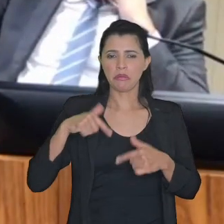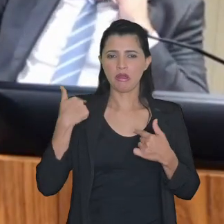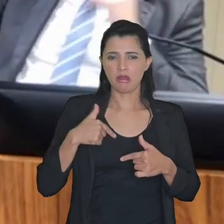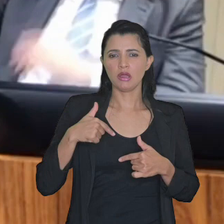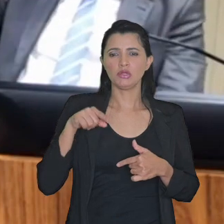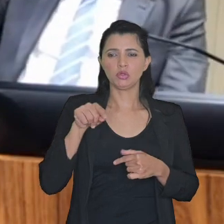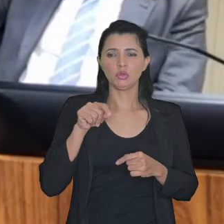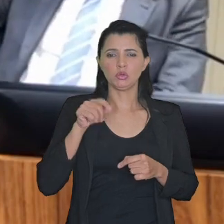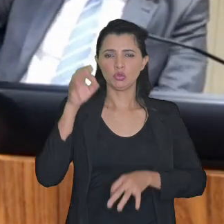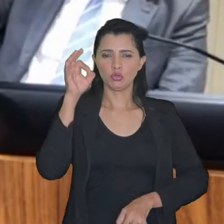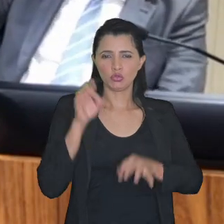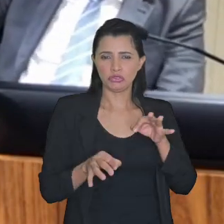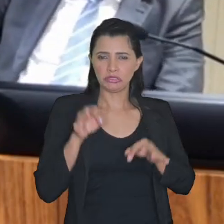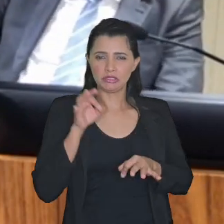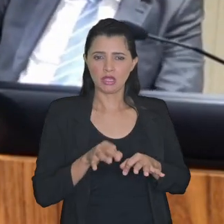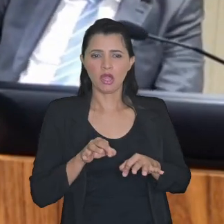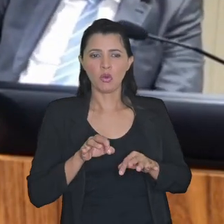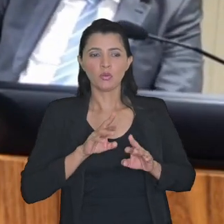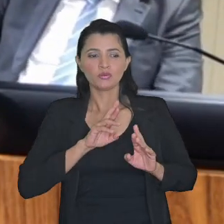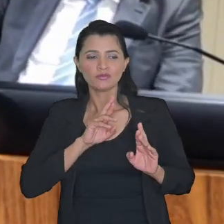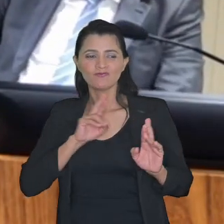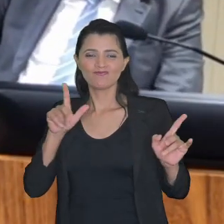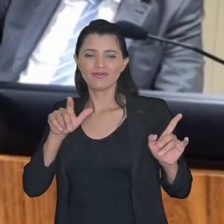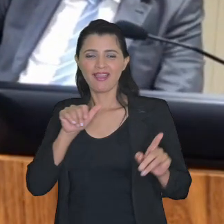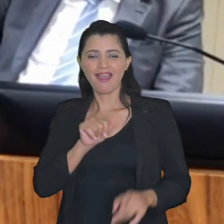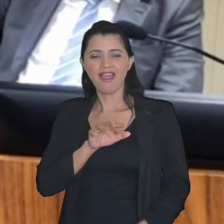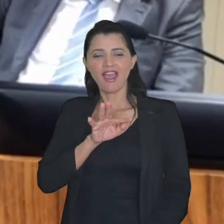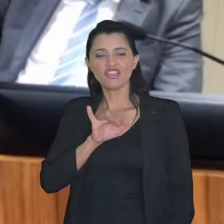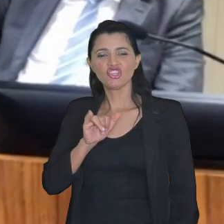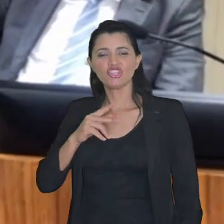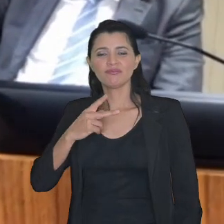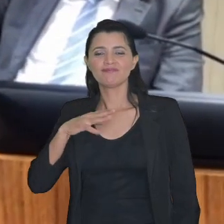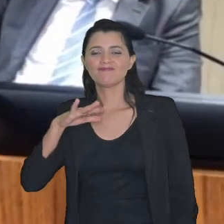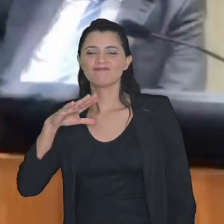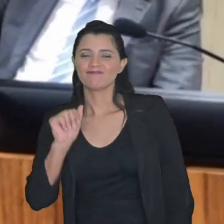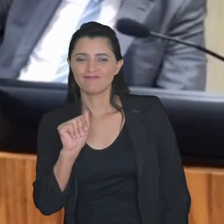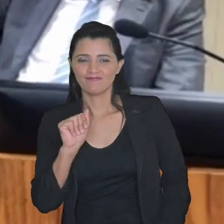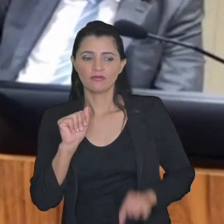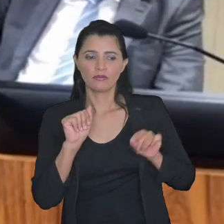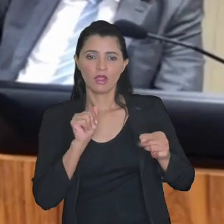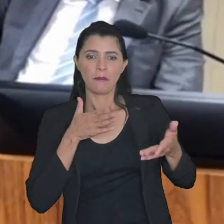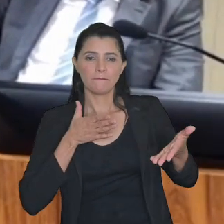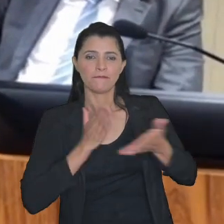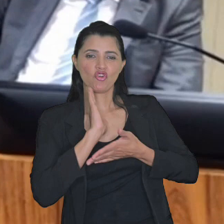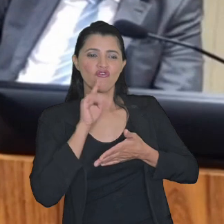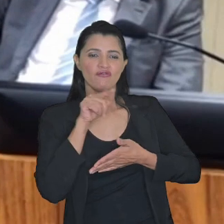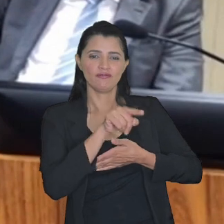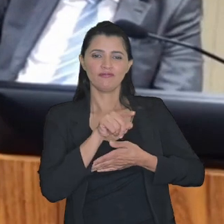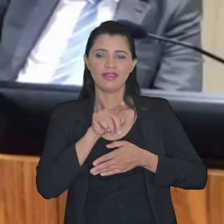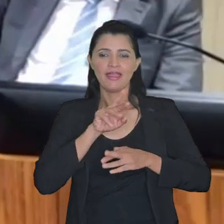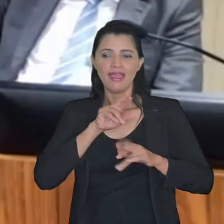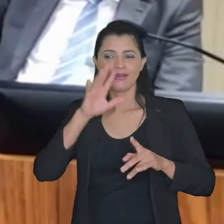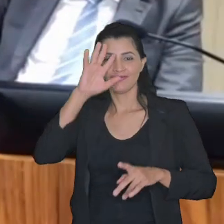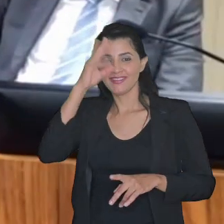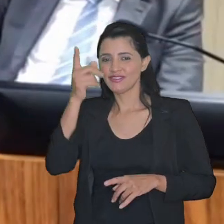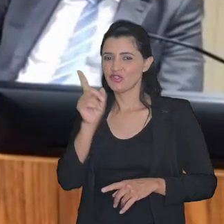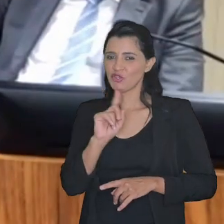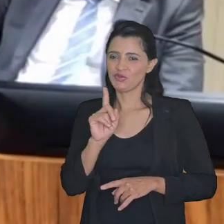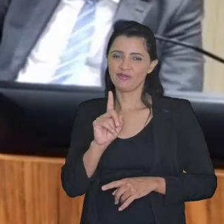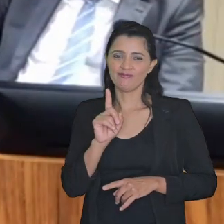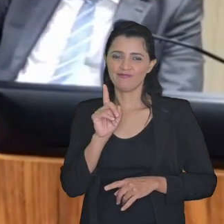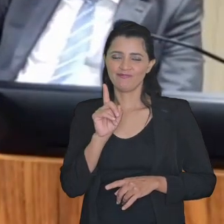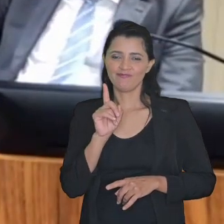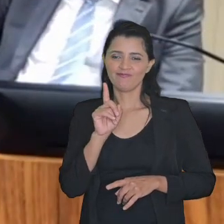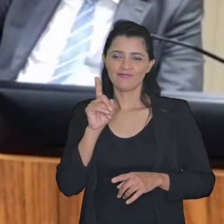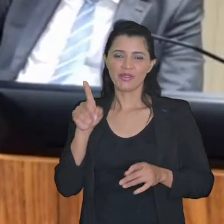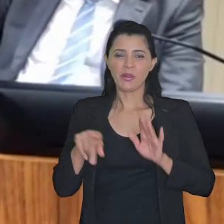judicial atípica quando a autoridade judicial homologa ela não está decidindo